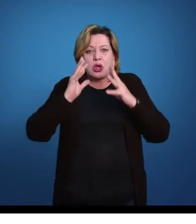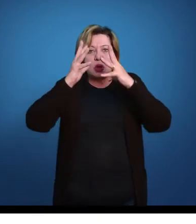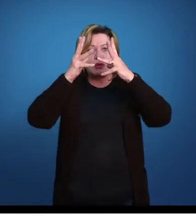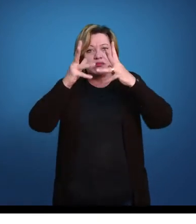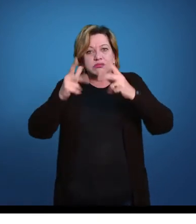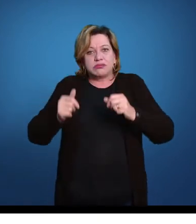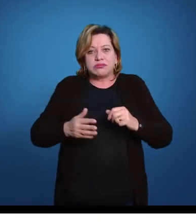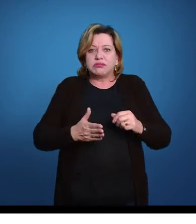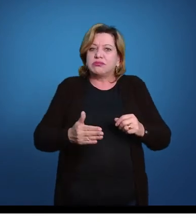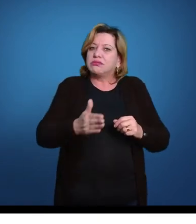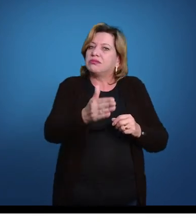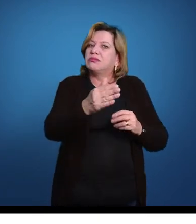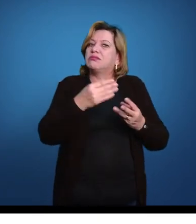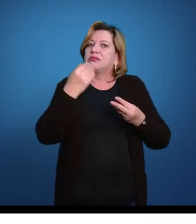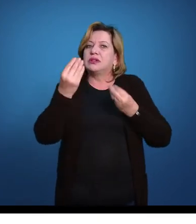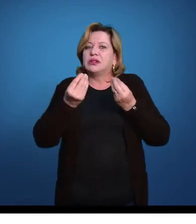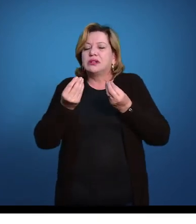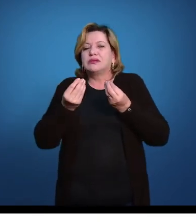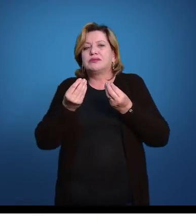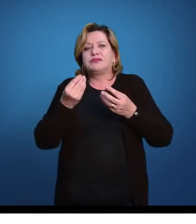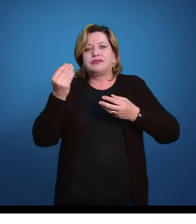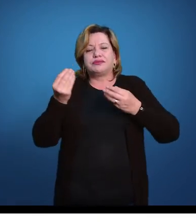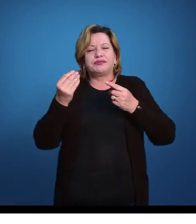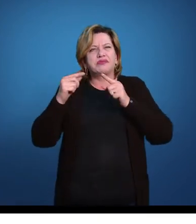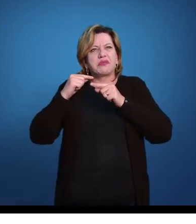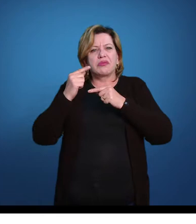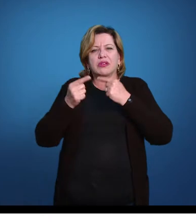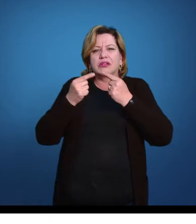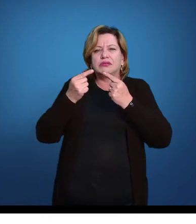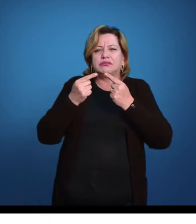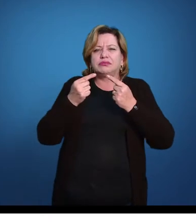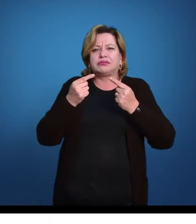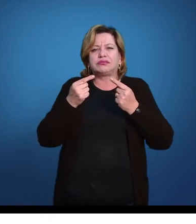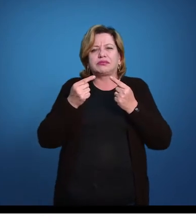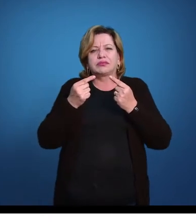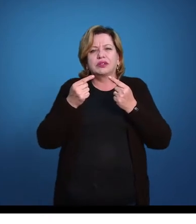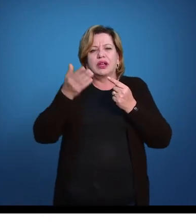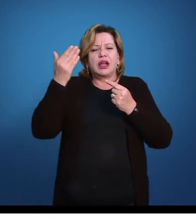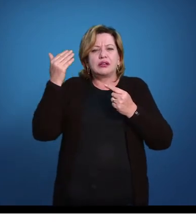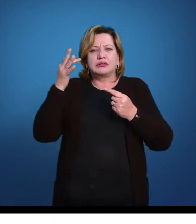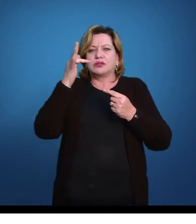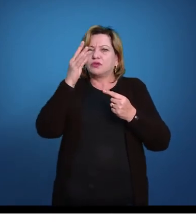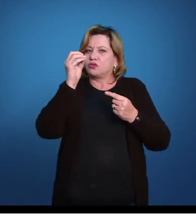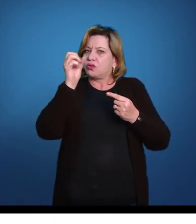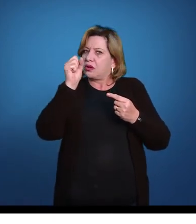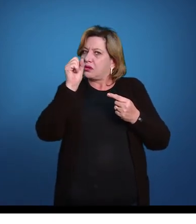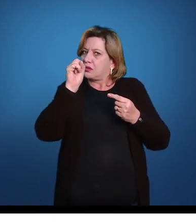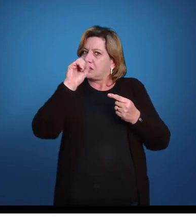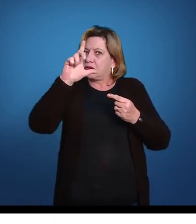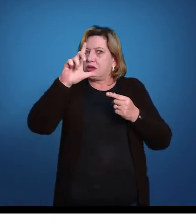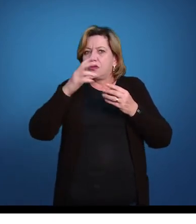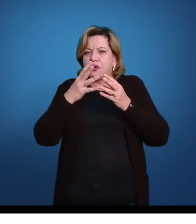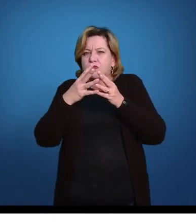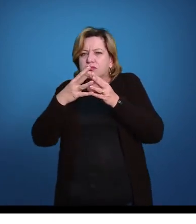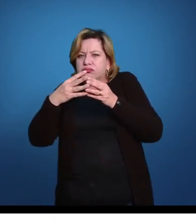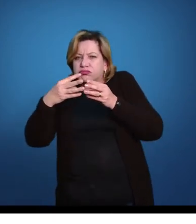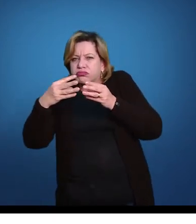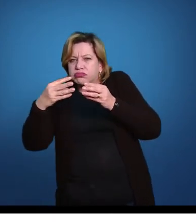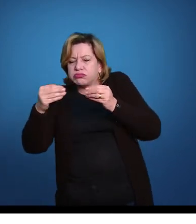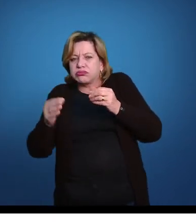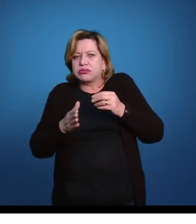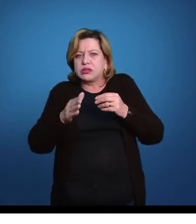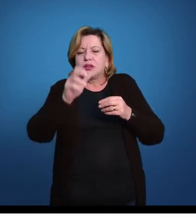existiam naquele momento do período fóssil lá vão desaparecendo, todos os peixes que eram